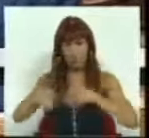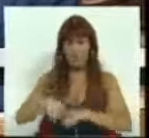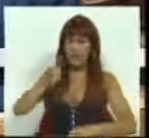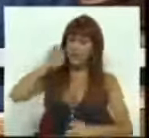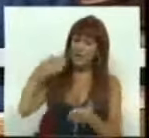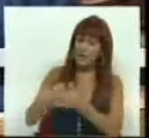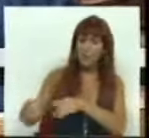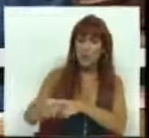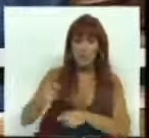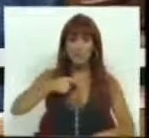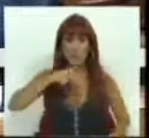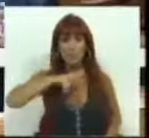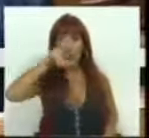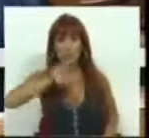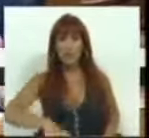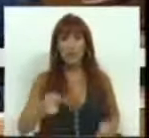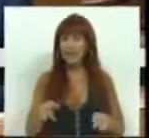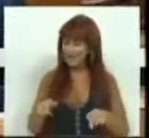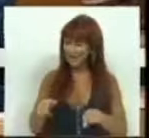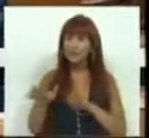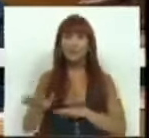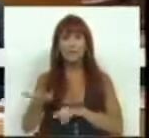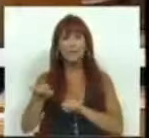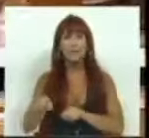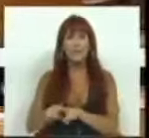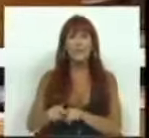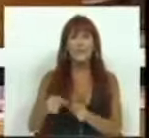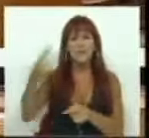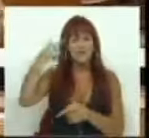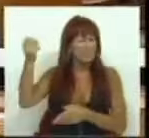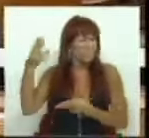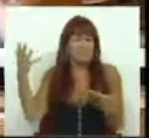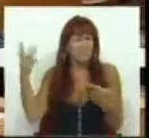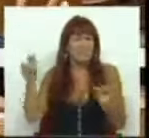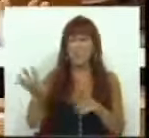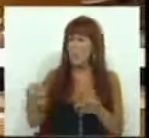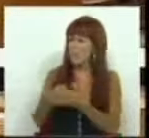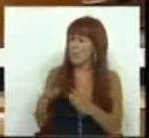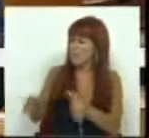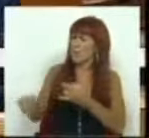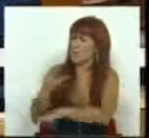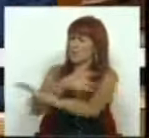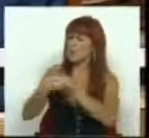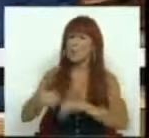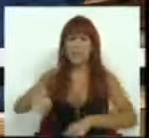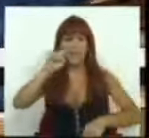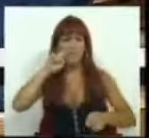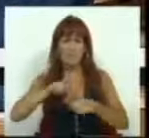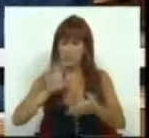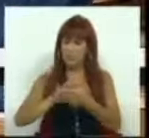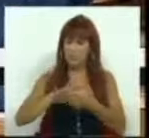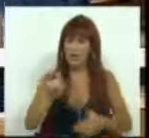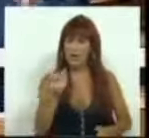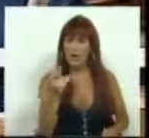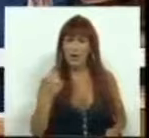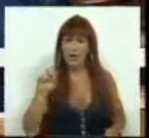defendem os interesses portugueses. Desse ponto de vista, é incompreensível que, quando até a Comissão Europeia defende a emissão do